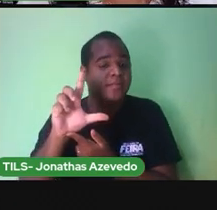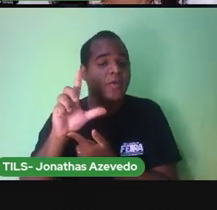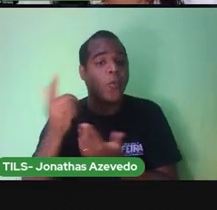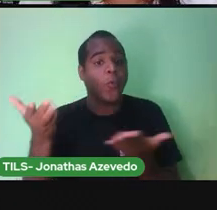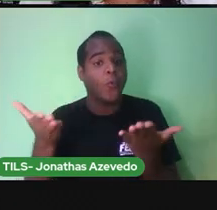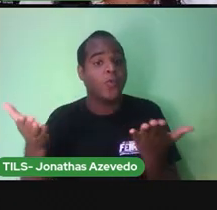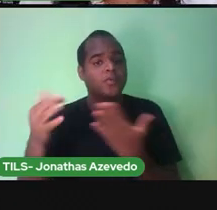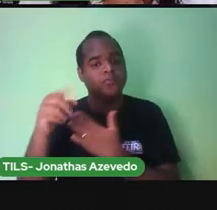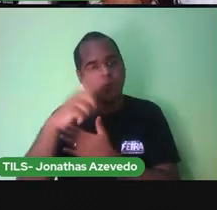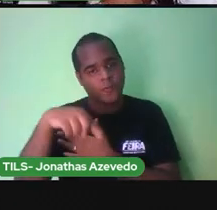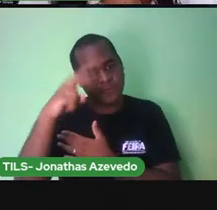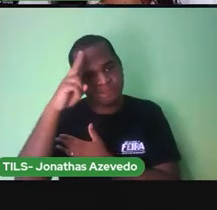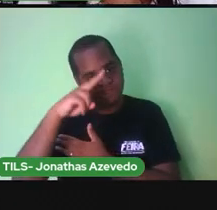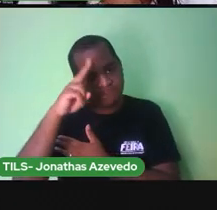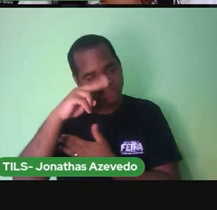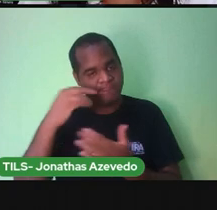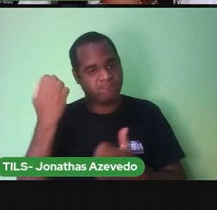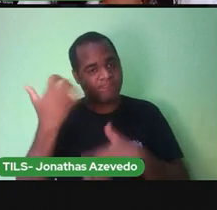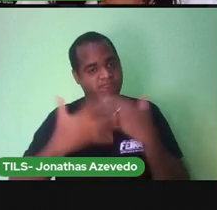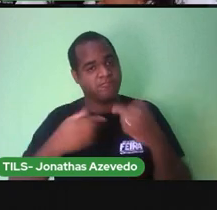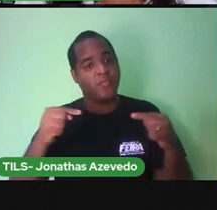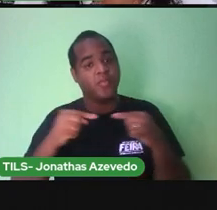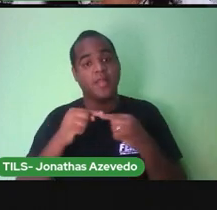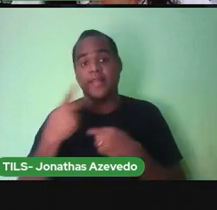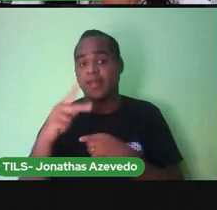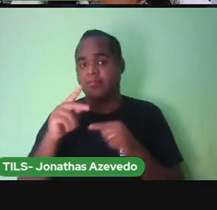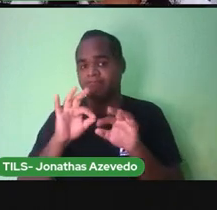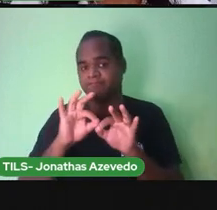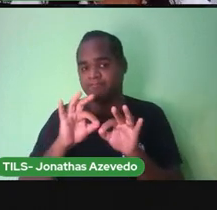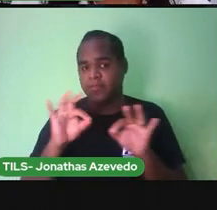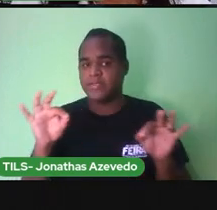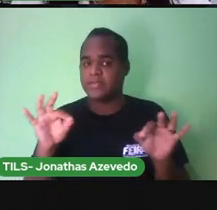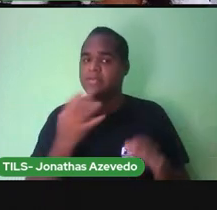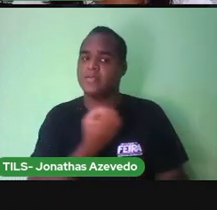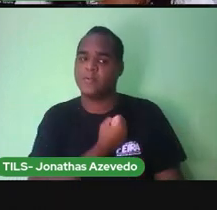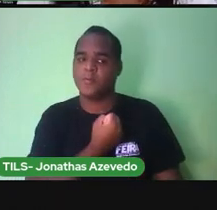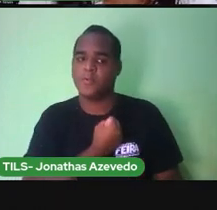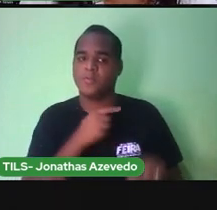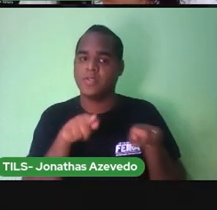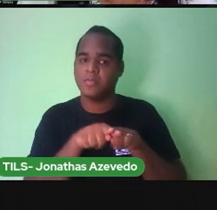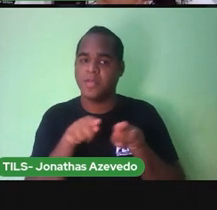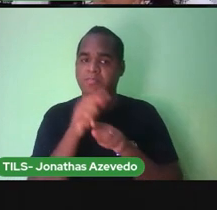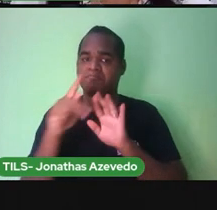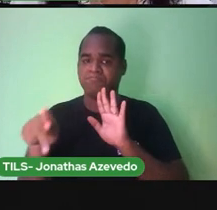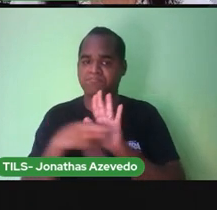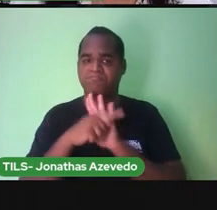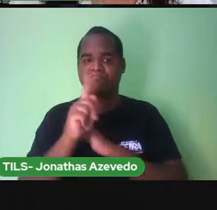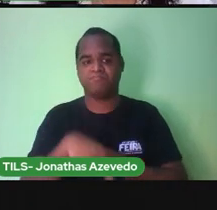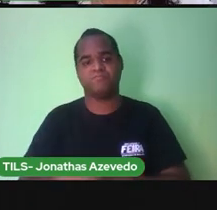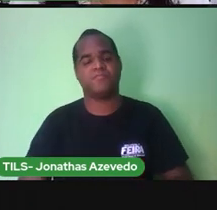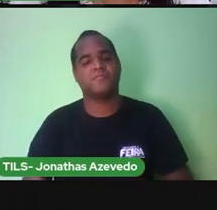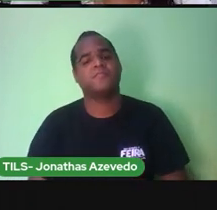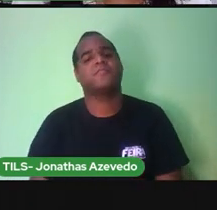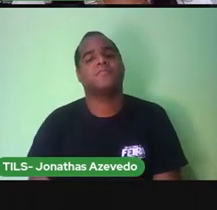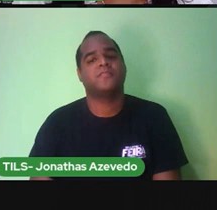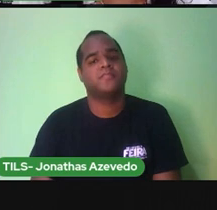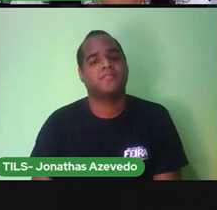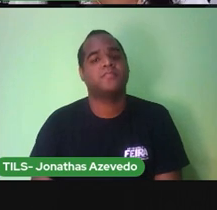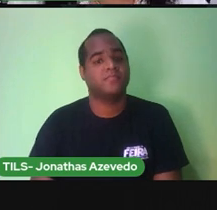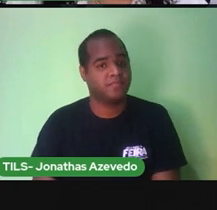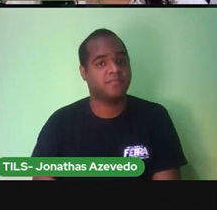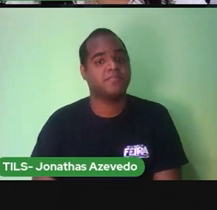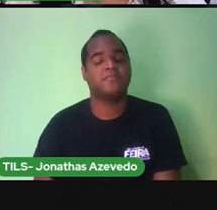nós vamos ver este outro tipo de medida E os números fazem parte dele Desde a